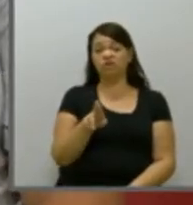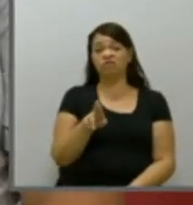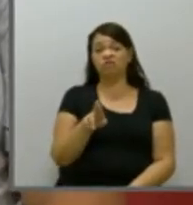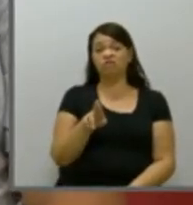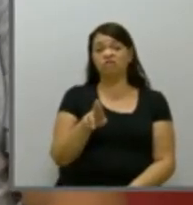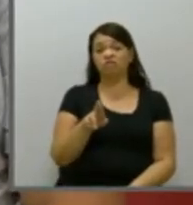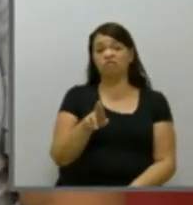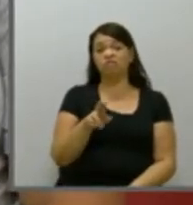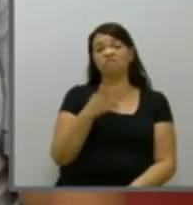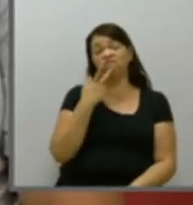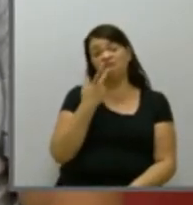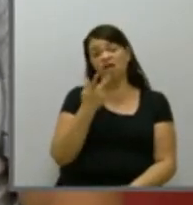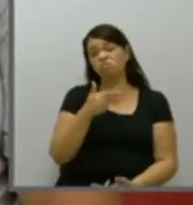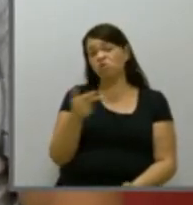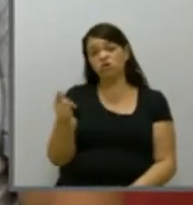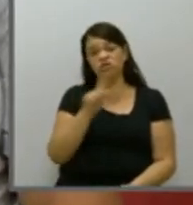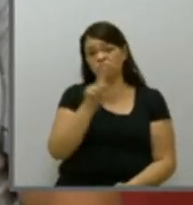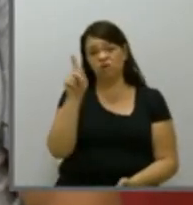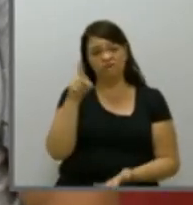uma inverdade aí.